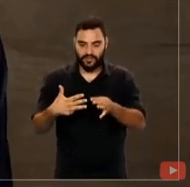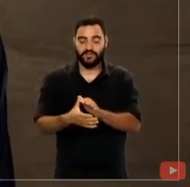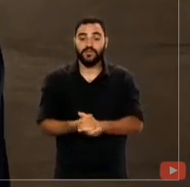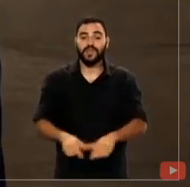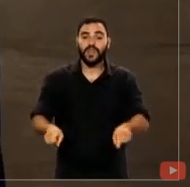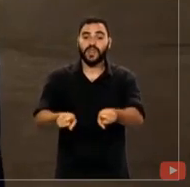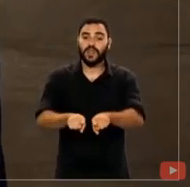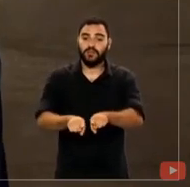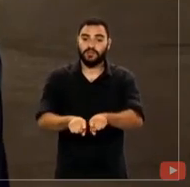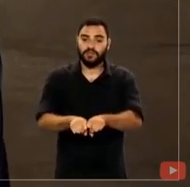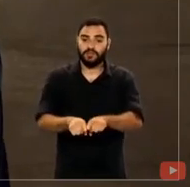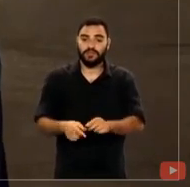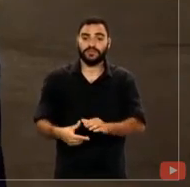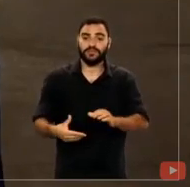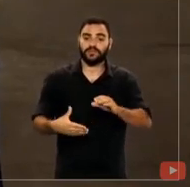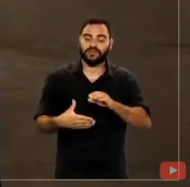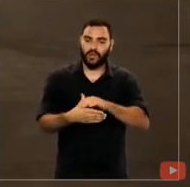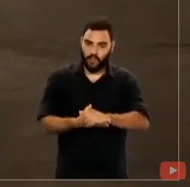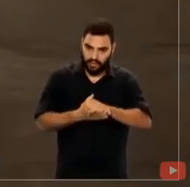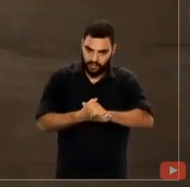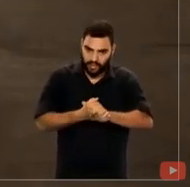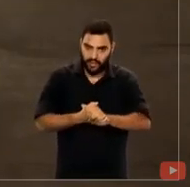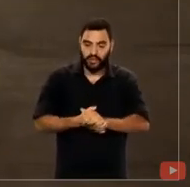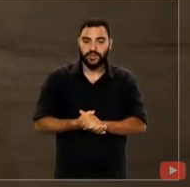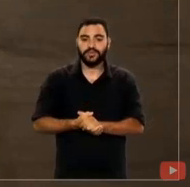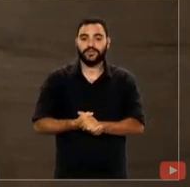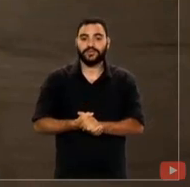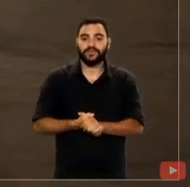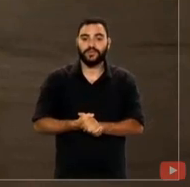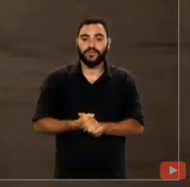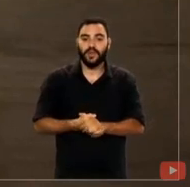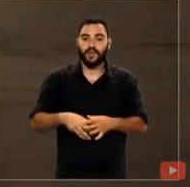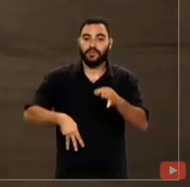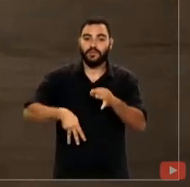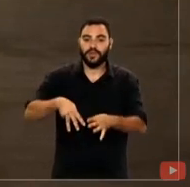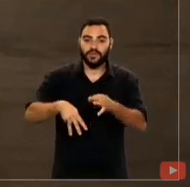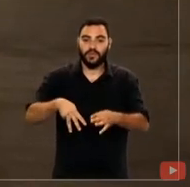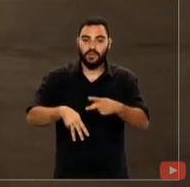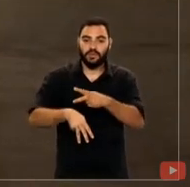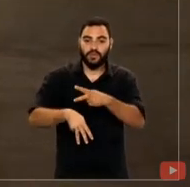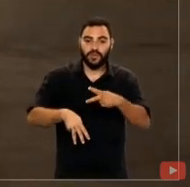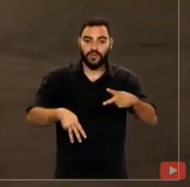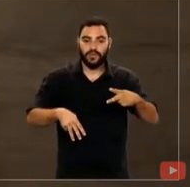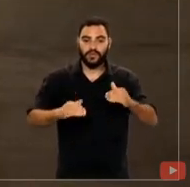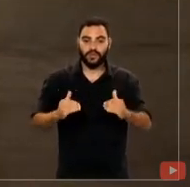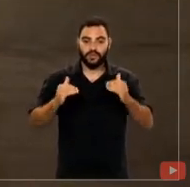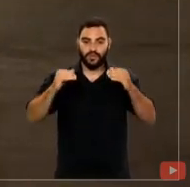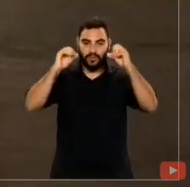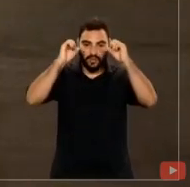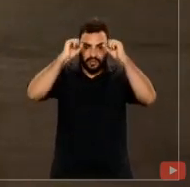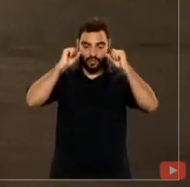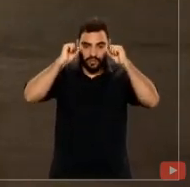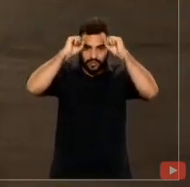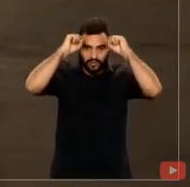Cumprimento o excelentíssimo senhor ministro presidente do Supremo Tribunal Federal e do Conselho Nacional